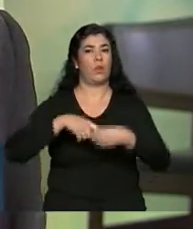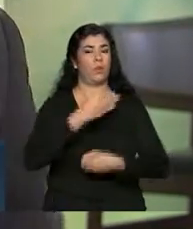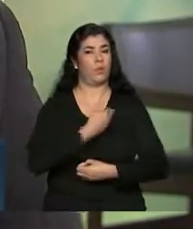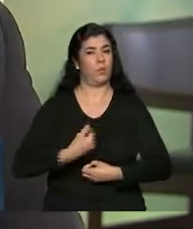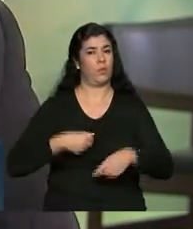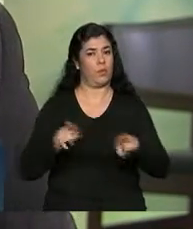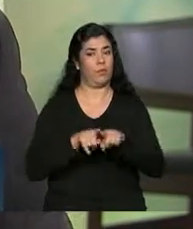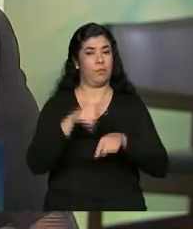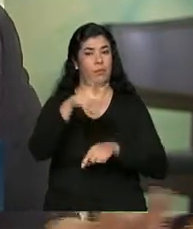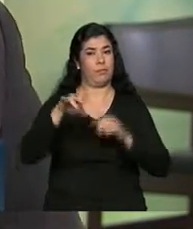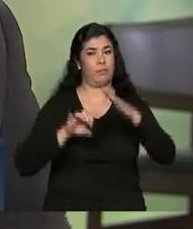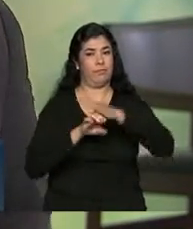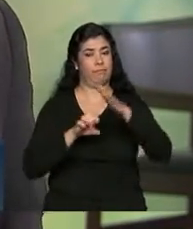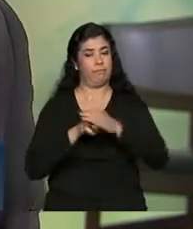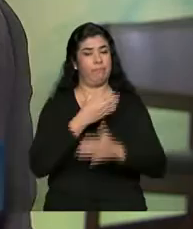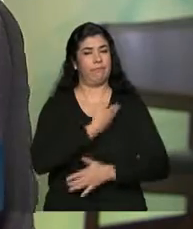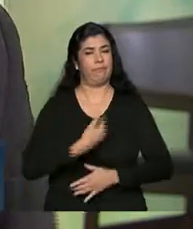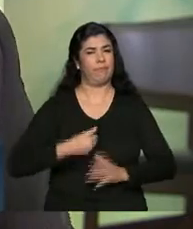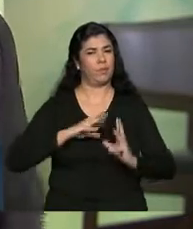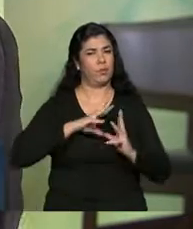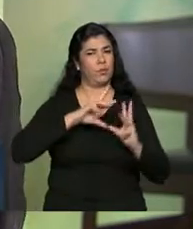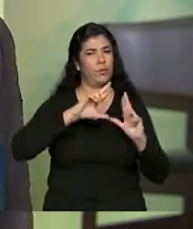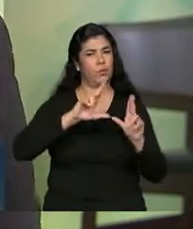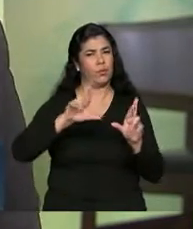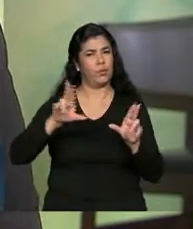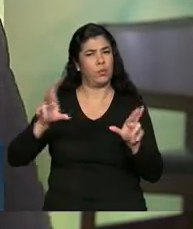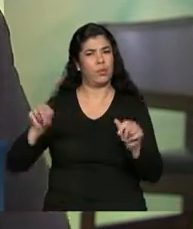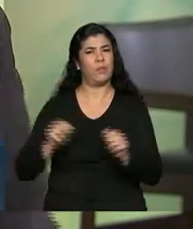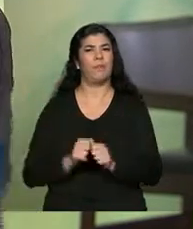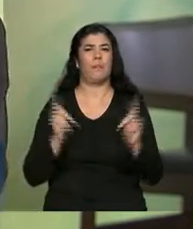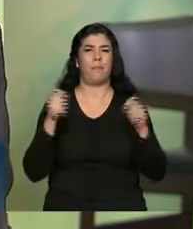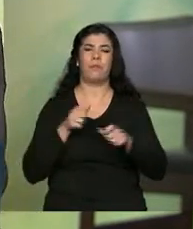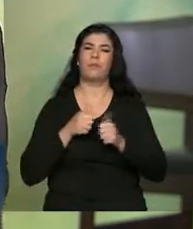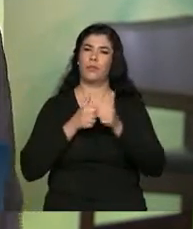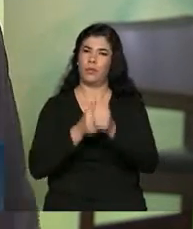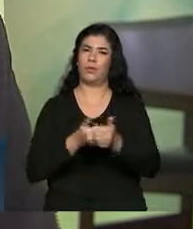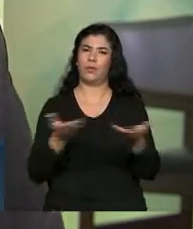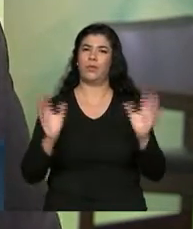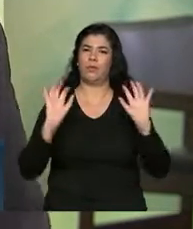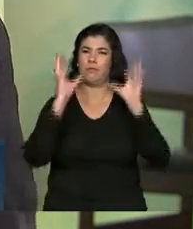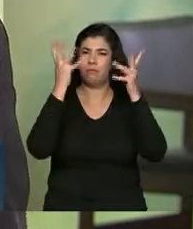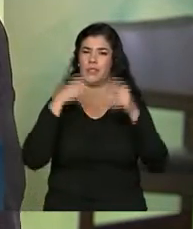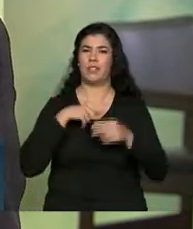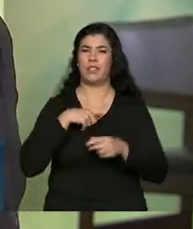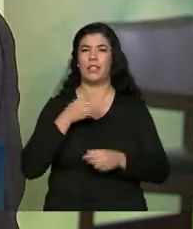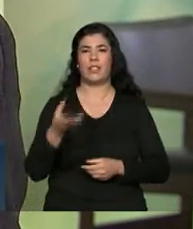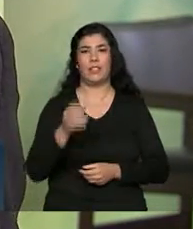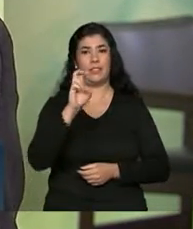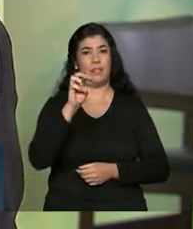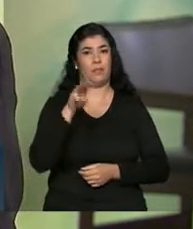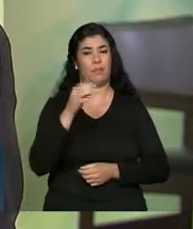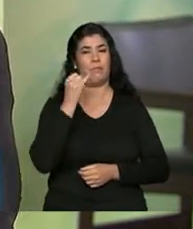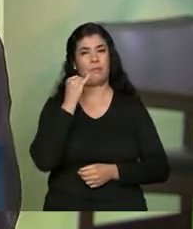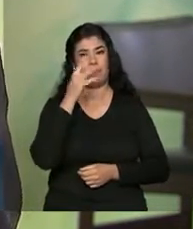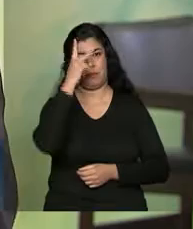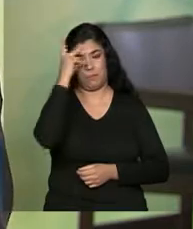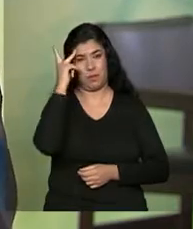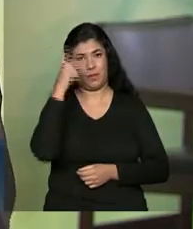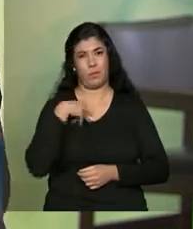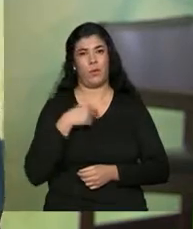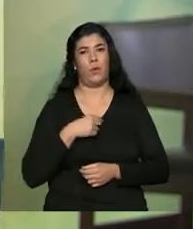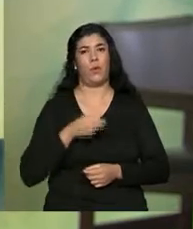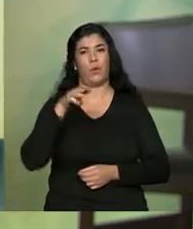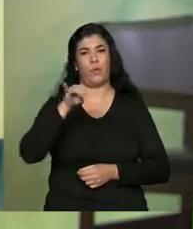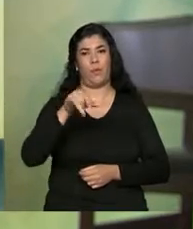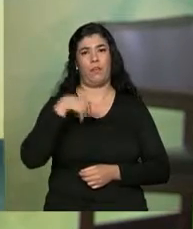públicas. E aí é um mundo de possibilidades que se abre. A gente continua acompanhando a cerimônia de comemoração dos 5 milhões de empreendedores